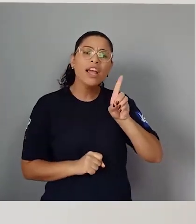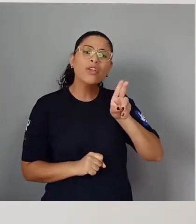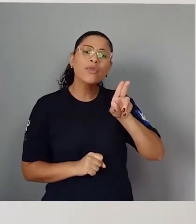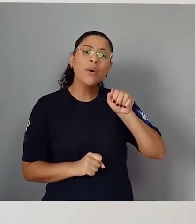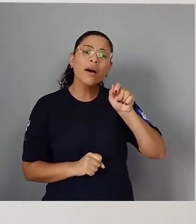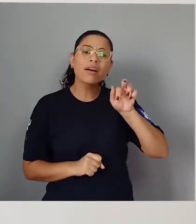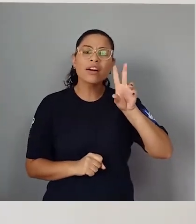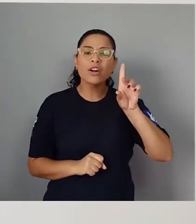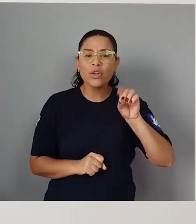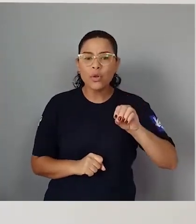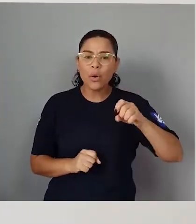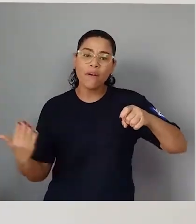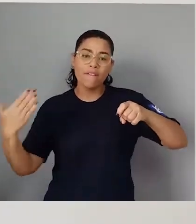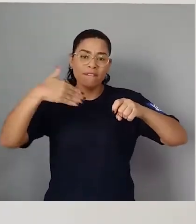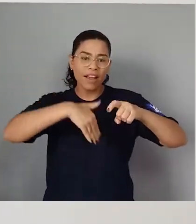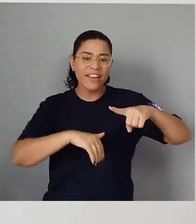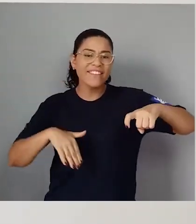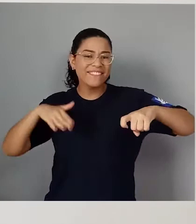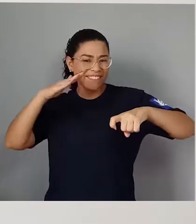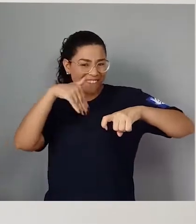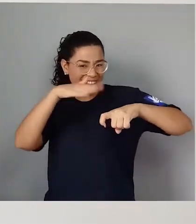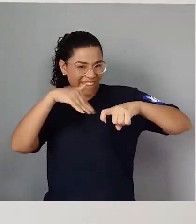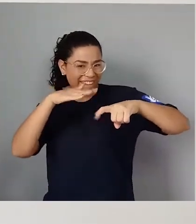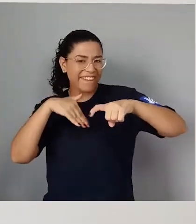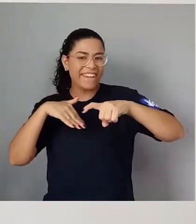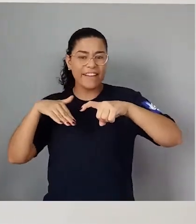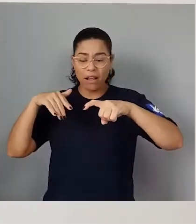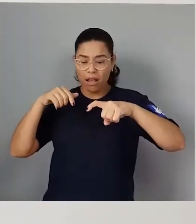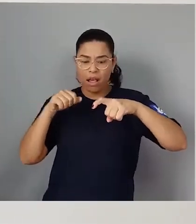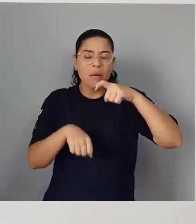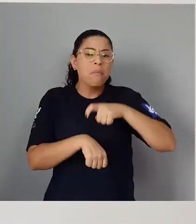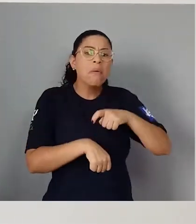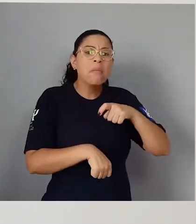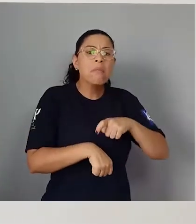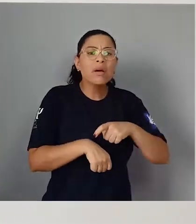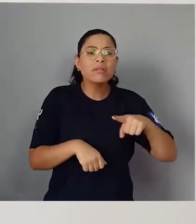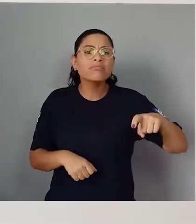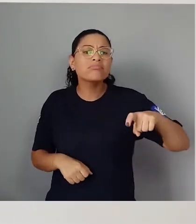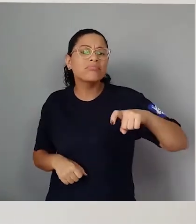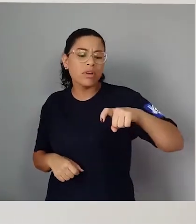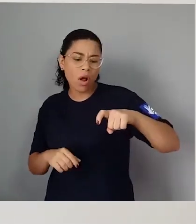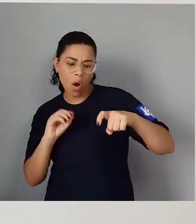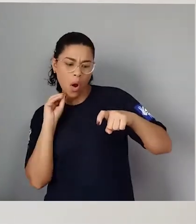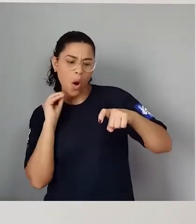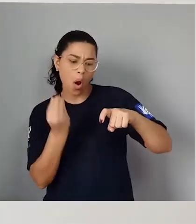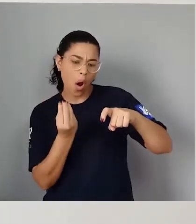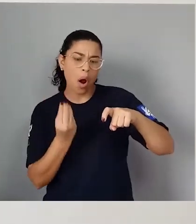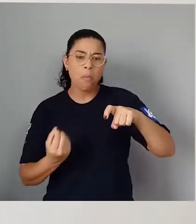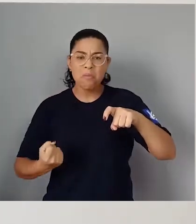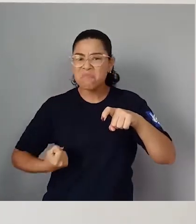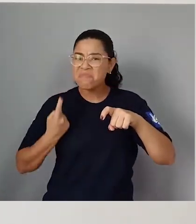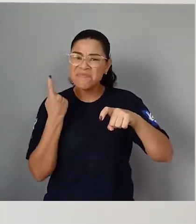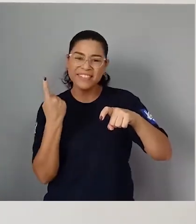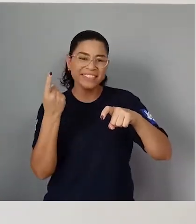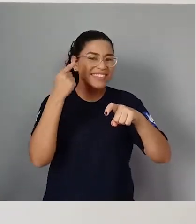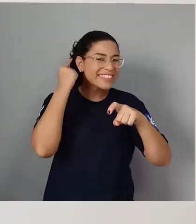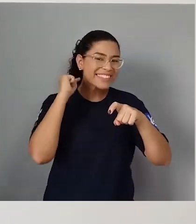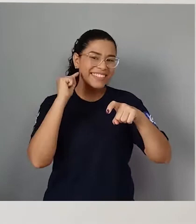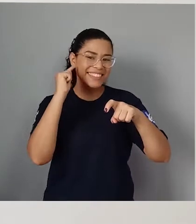passou. No tempo da areia, fazia poeira. Puxa, Lagarta,